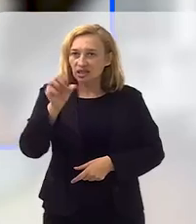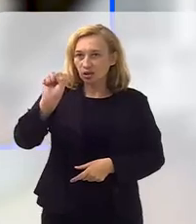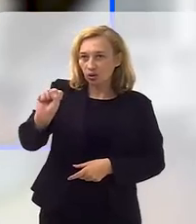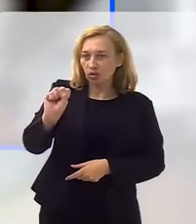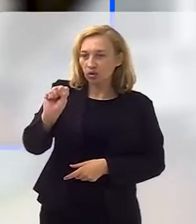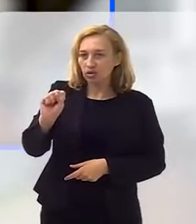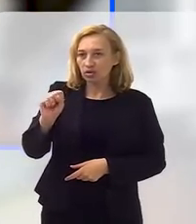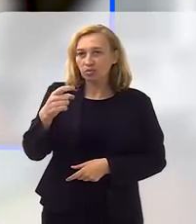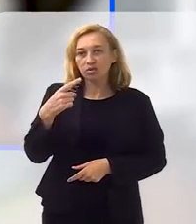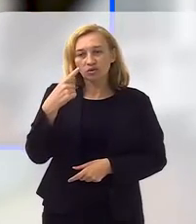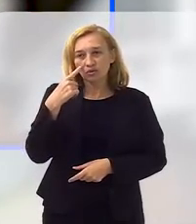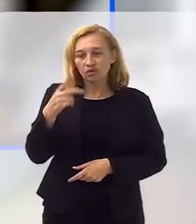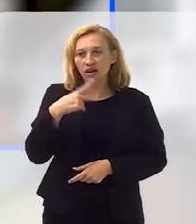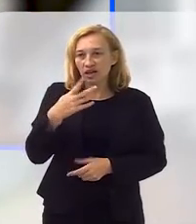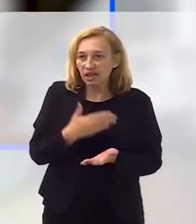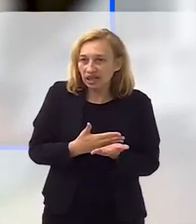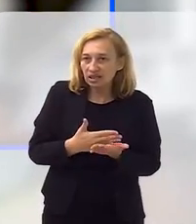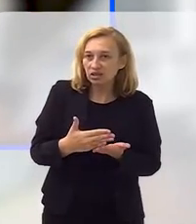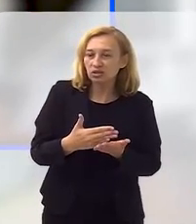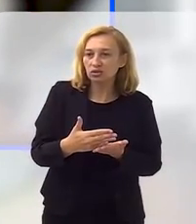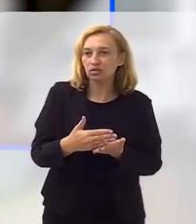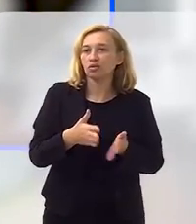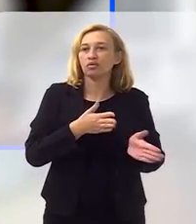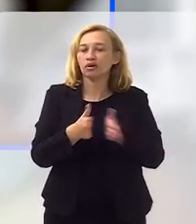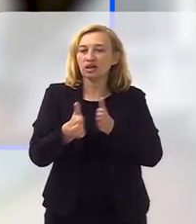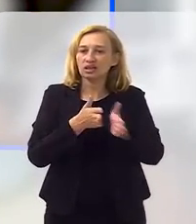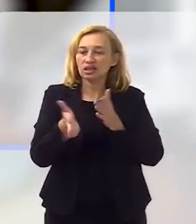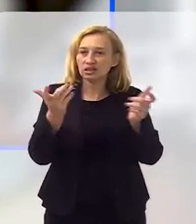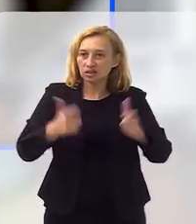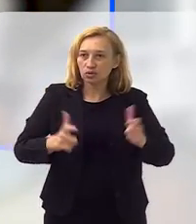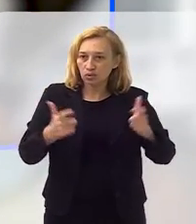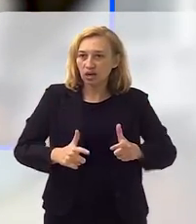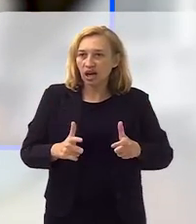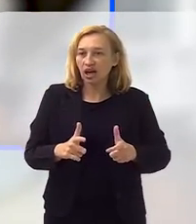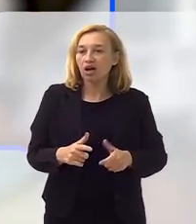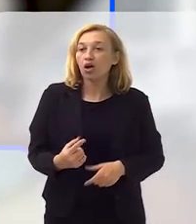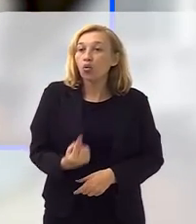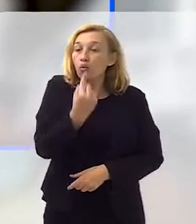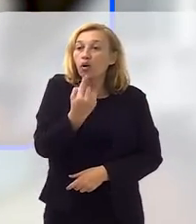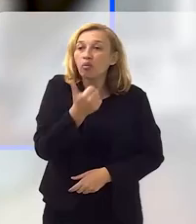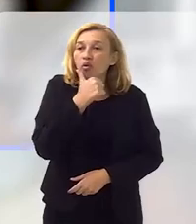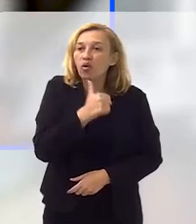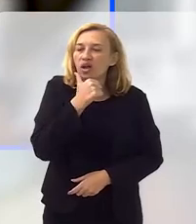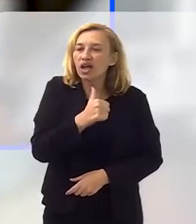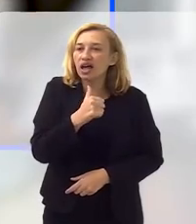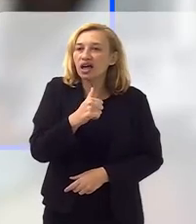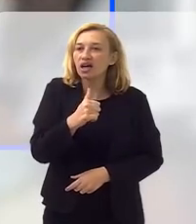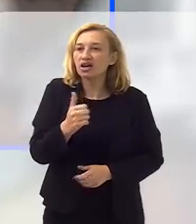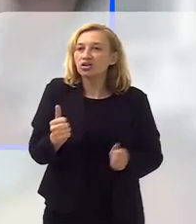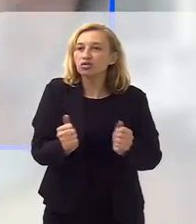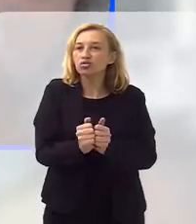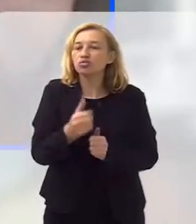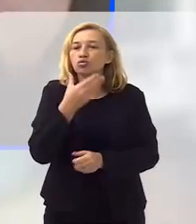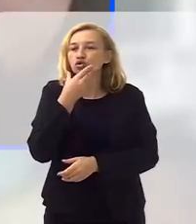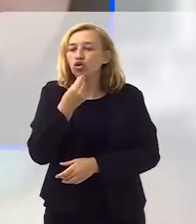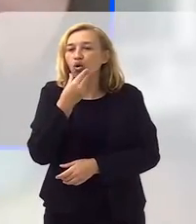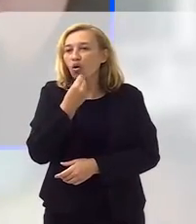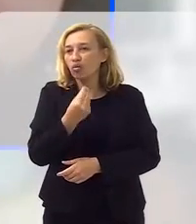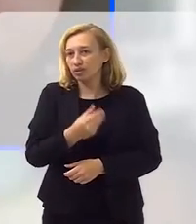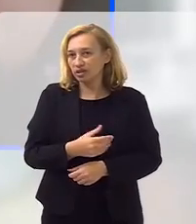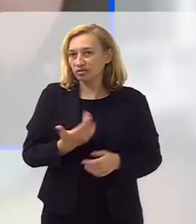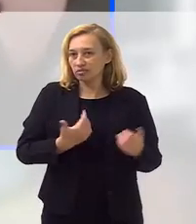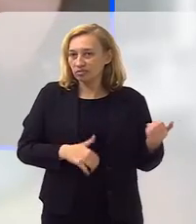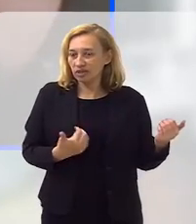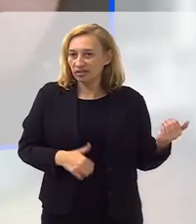imagem diz tudo, né, por isso que eu tô dizendo que ela foi uma pioneira do acesso nesse ambiente. Uma mulher, uma mulher negra, em primeiro